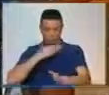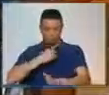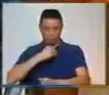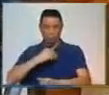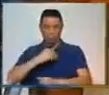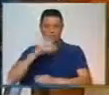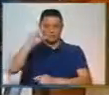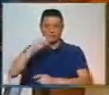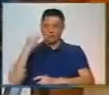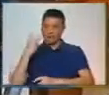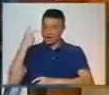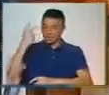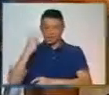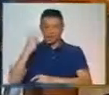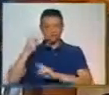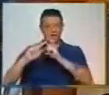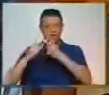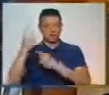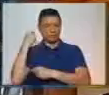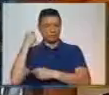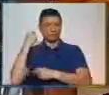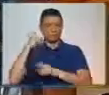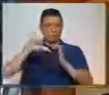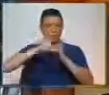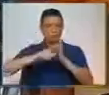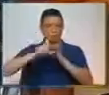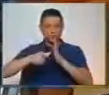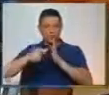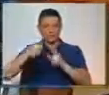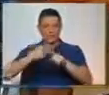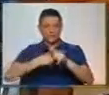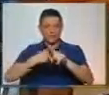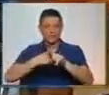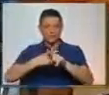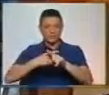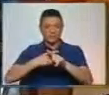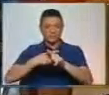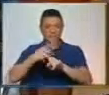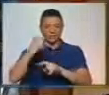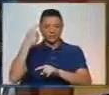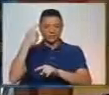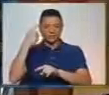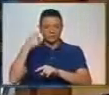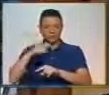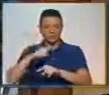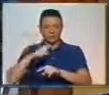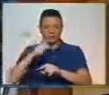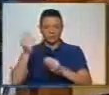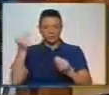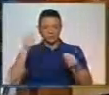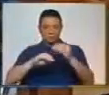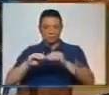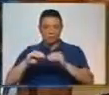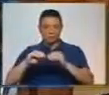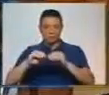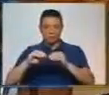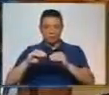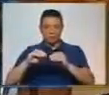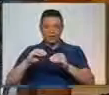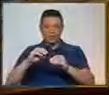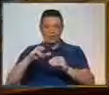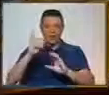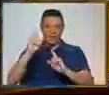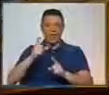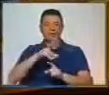e também há dois anos fizemos um projeto também muito interessante, que foi a restauração do Templo Bahá'í em